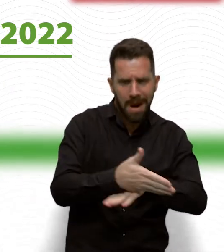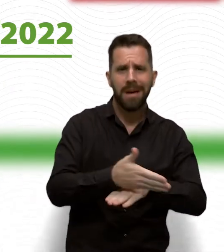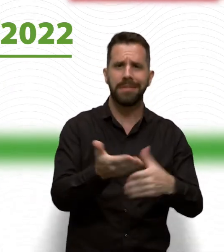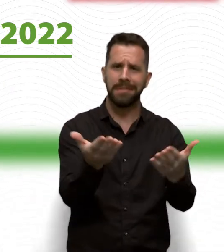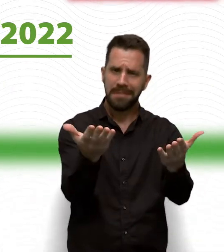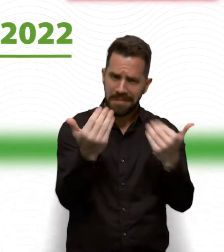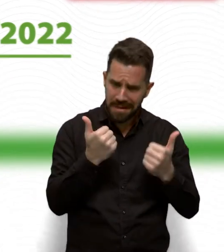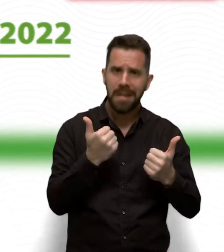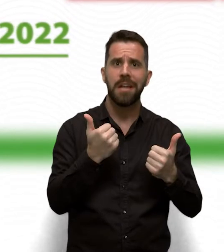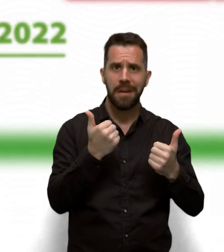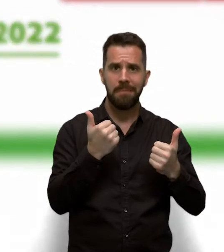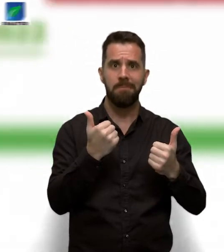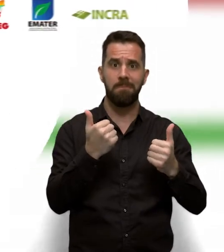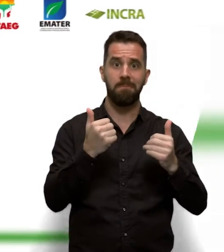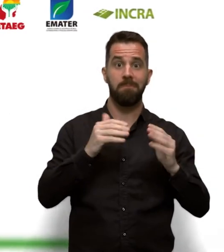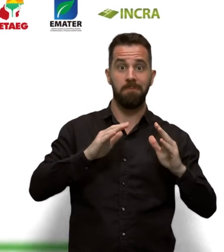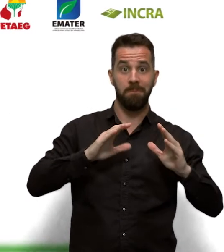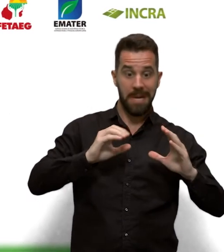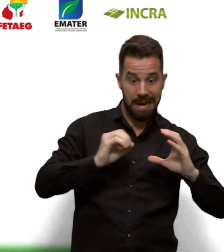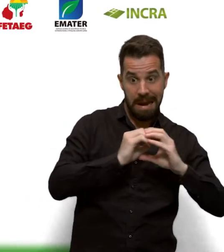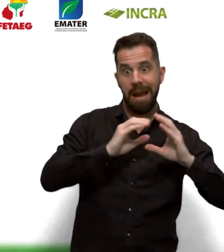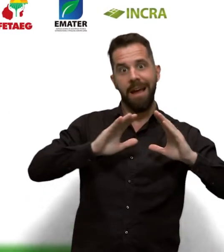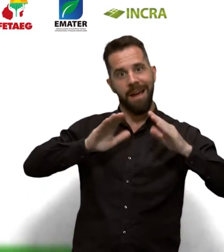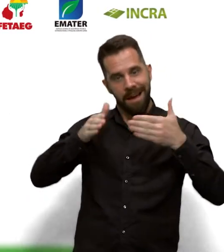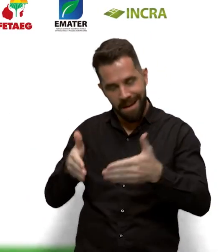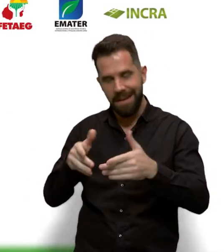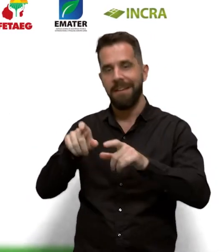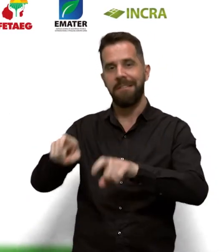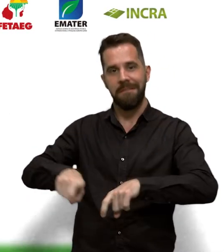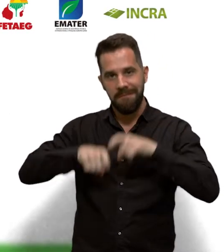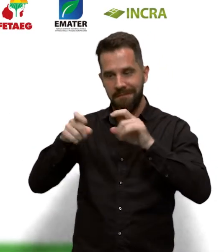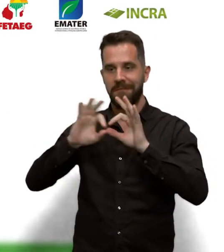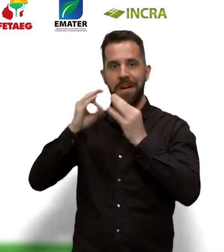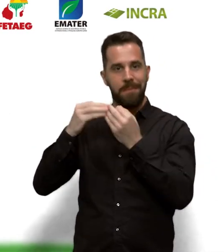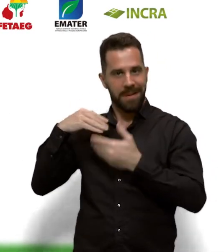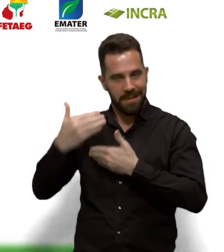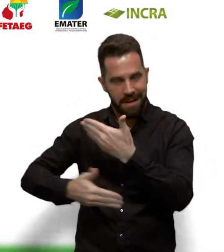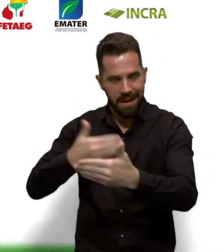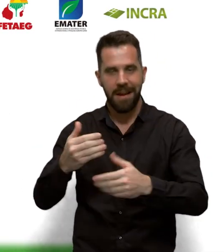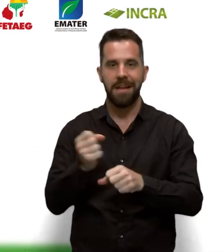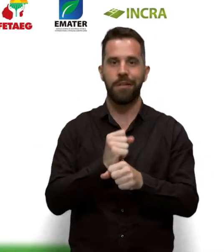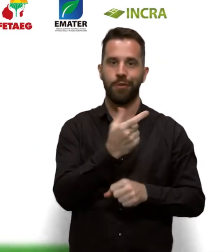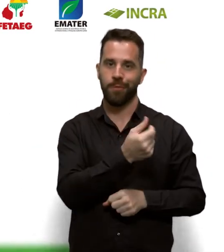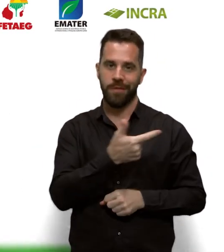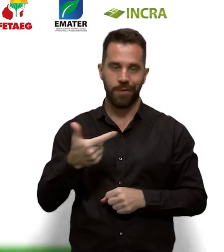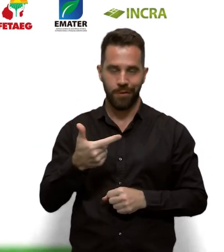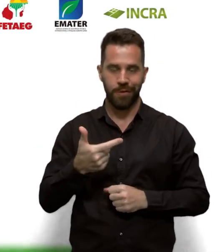Participe! Agrocentro-Oeste Familiar 2022!